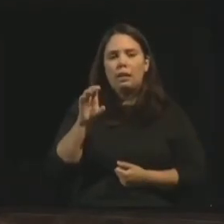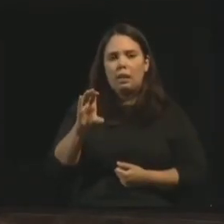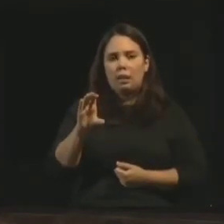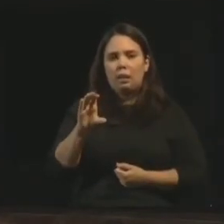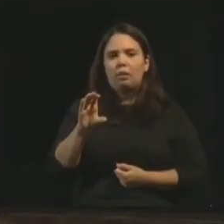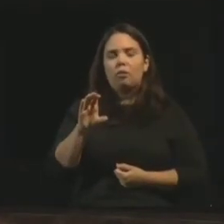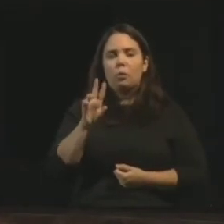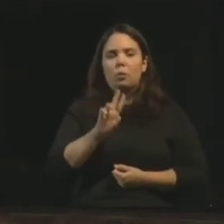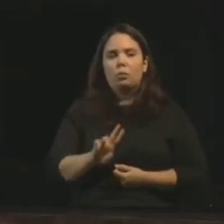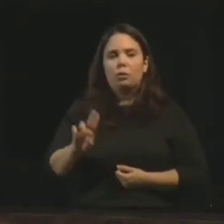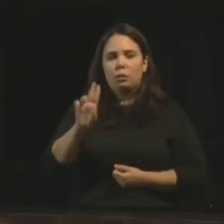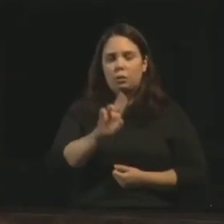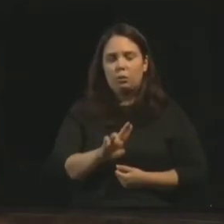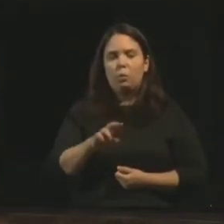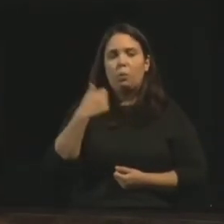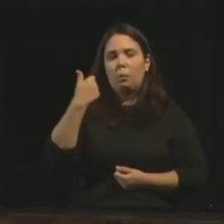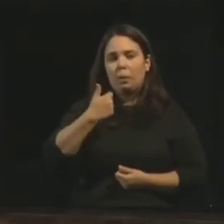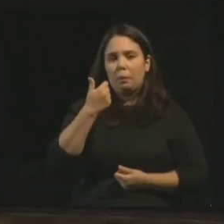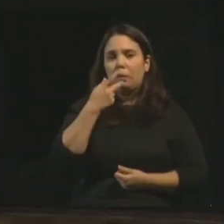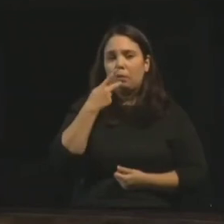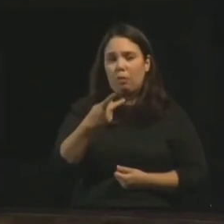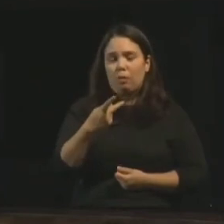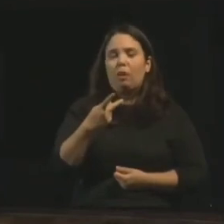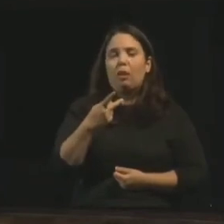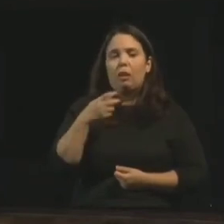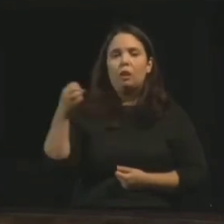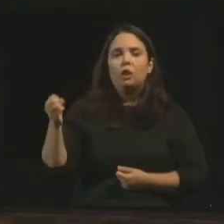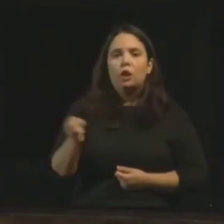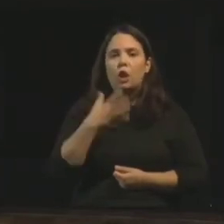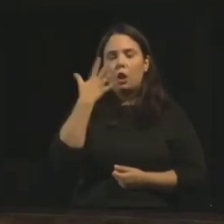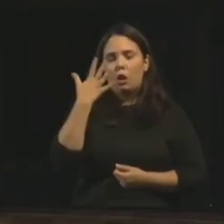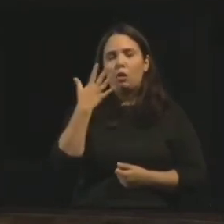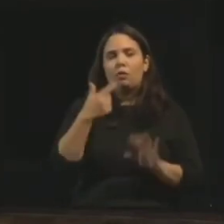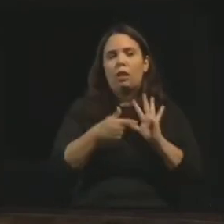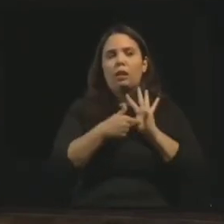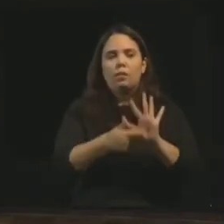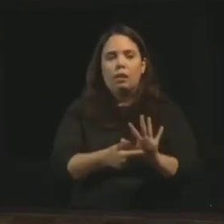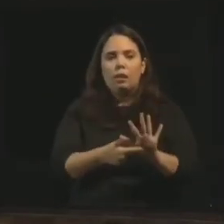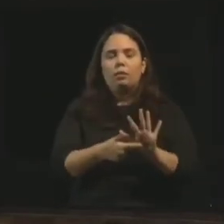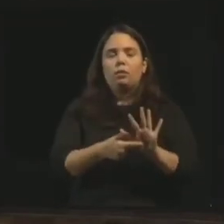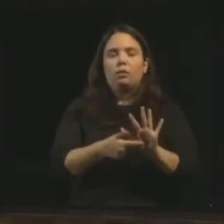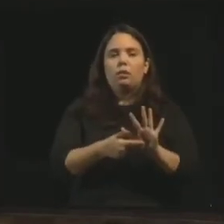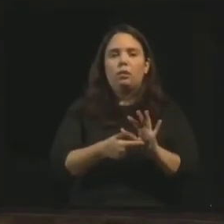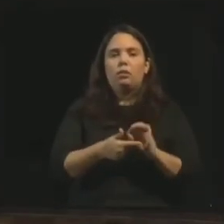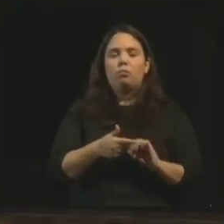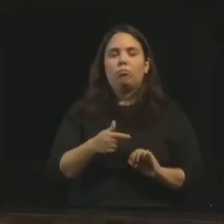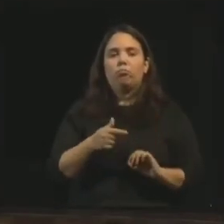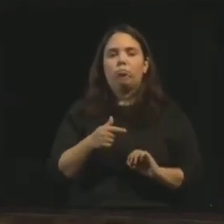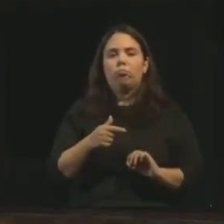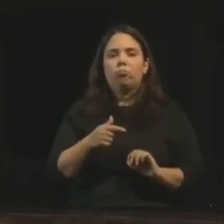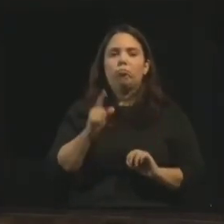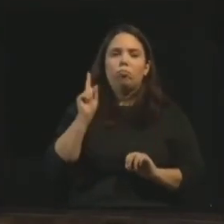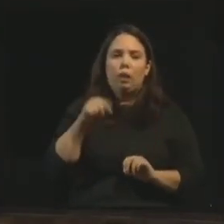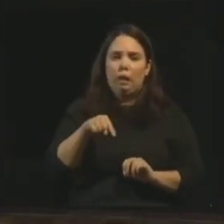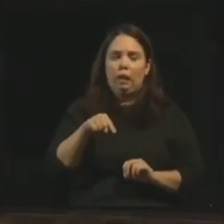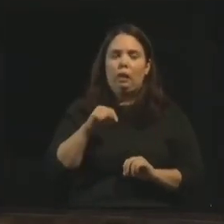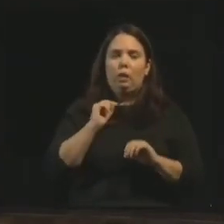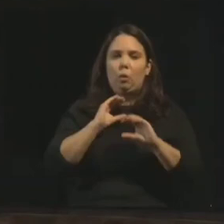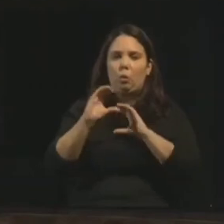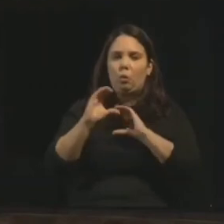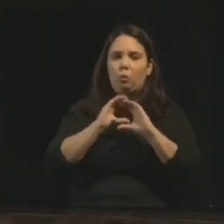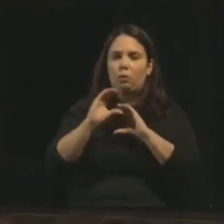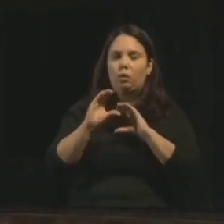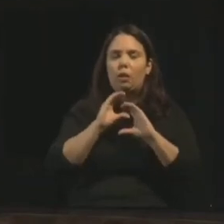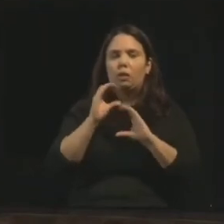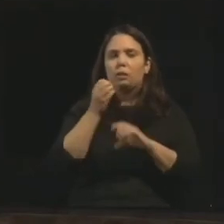O primeiro, ele vai dizer que para uma nova revelação, era o controle da universalidade do ensino dos espíritos, uma nova revelação, não é uma comunicação de